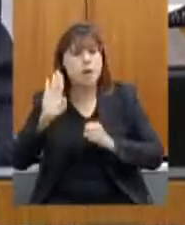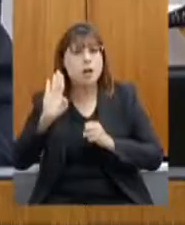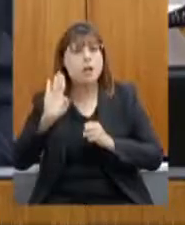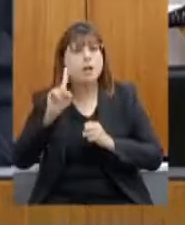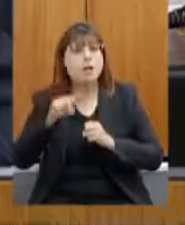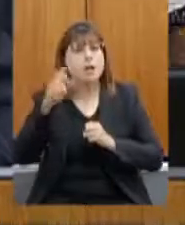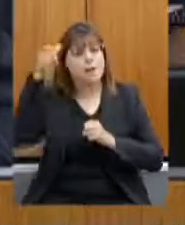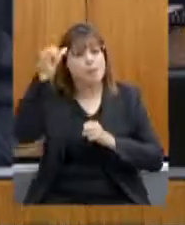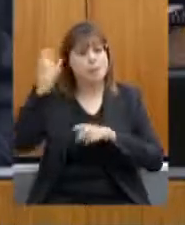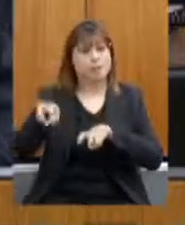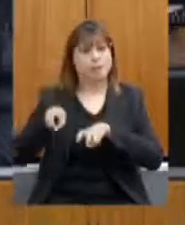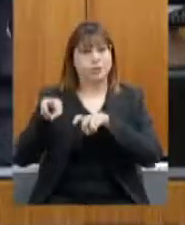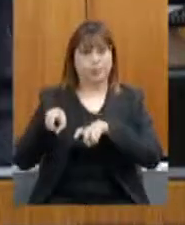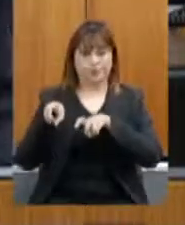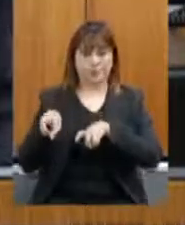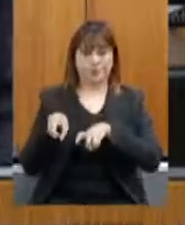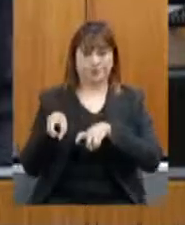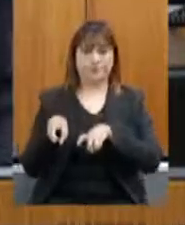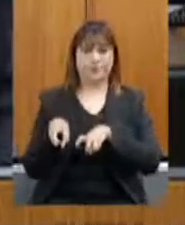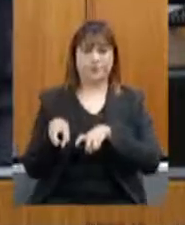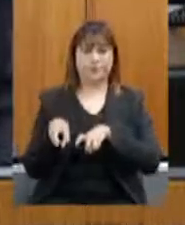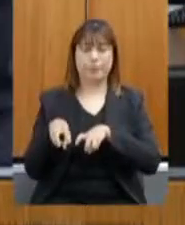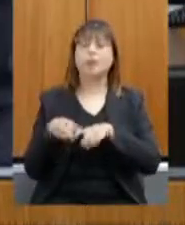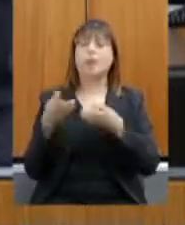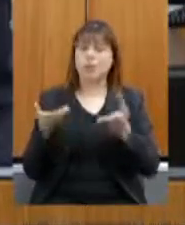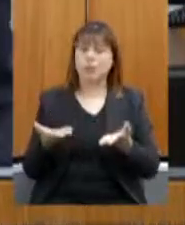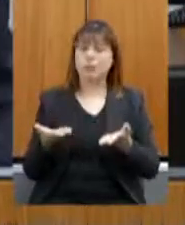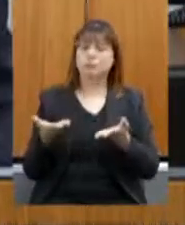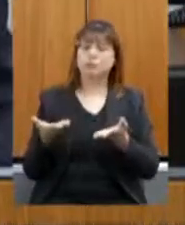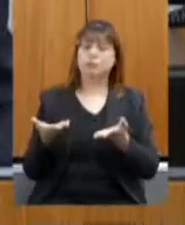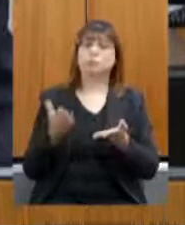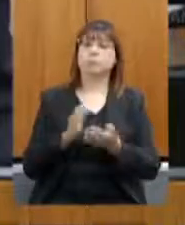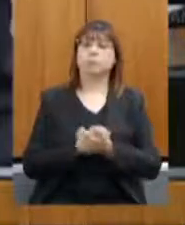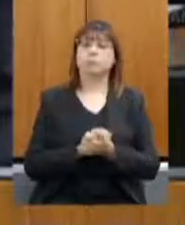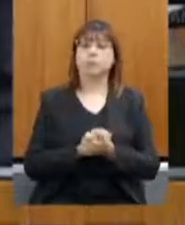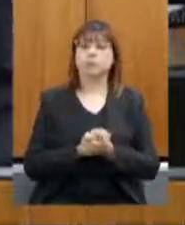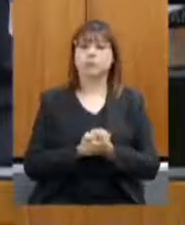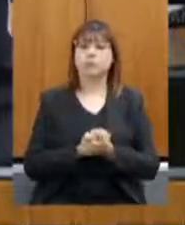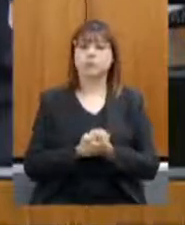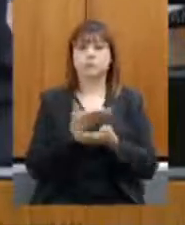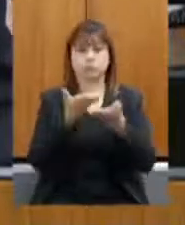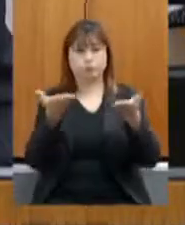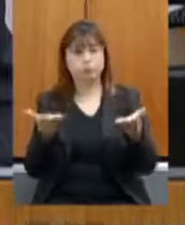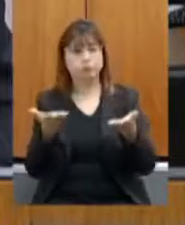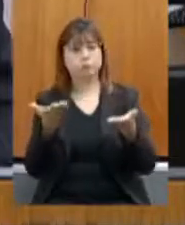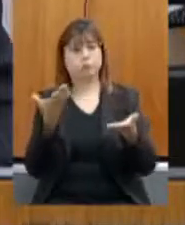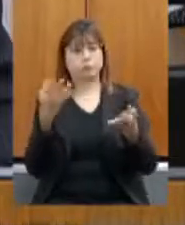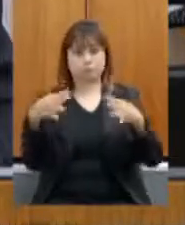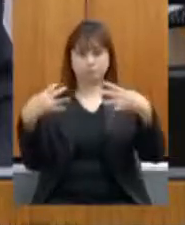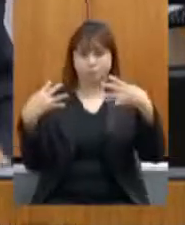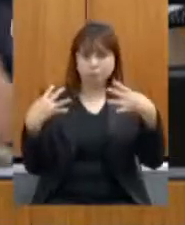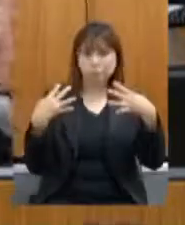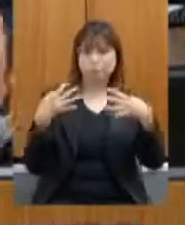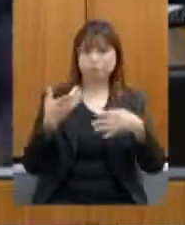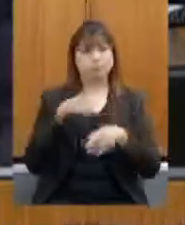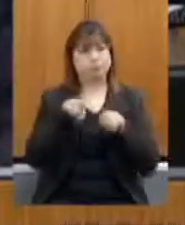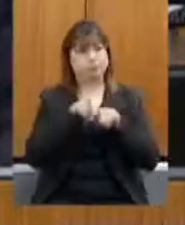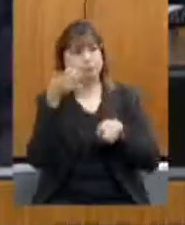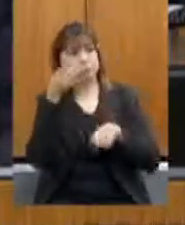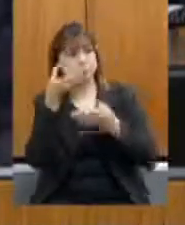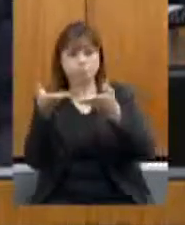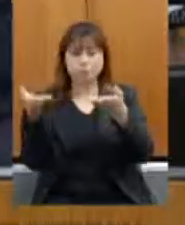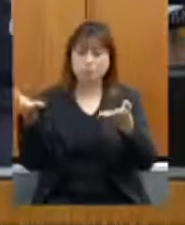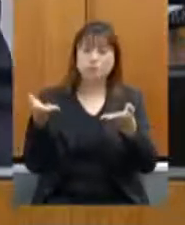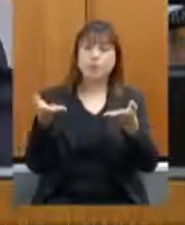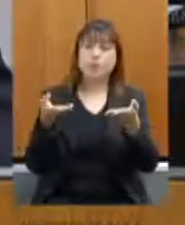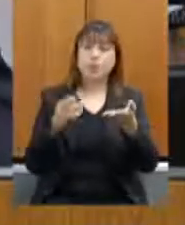agropecuária é onde cada um que hoje nos escuta que está aqui presente certamente se as